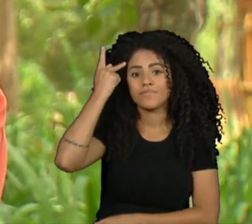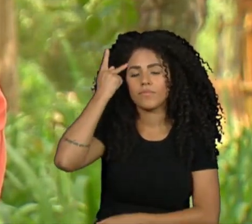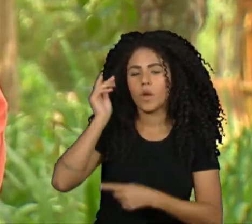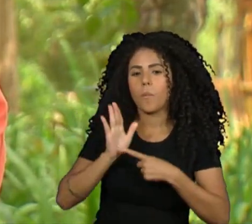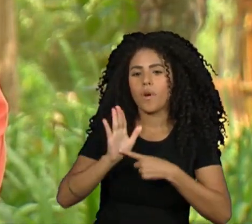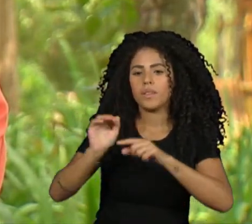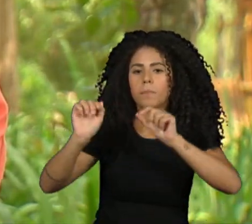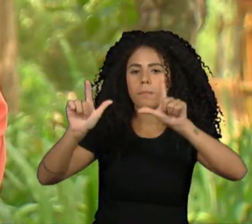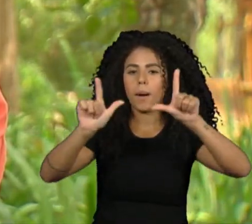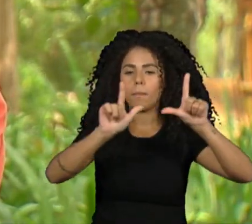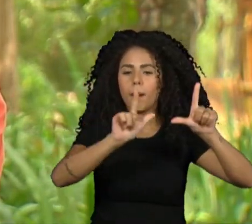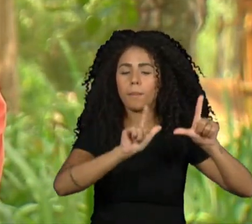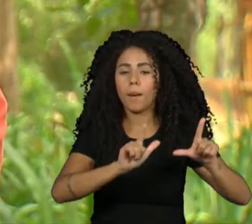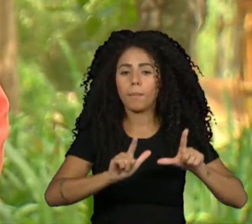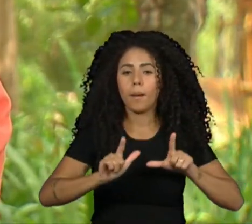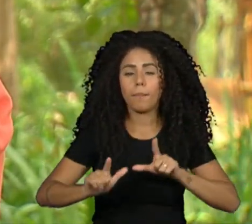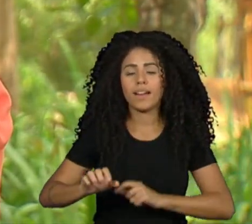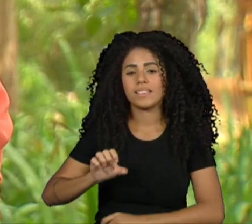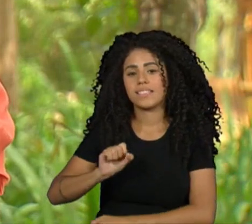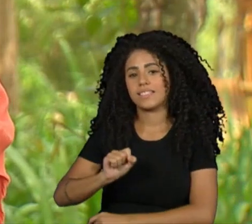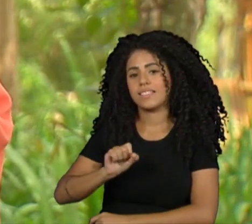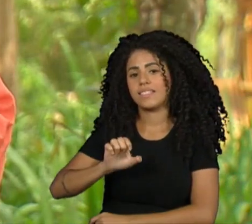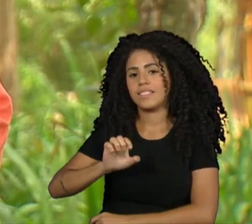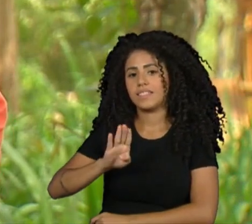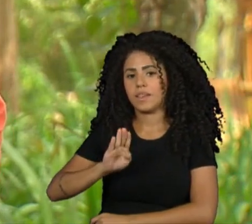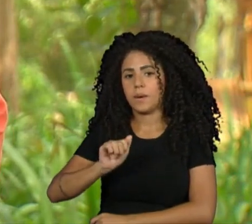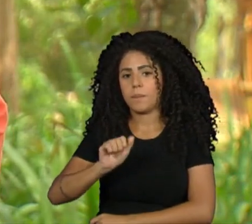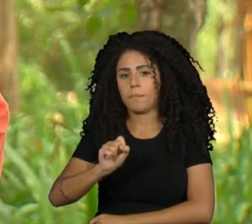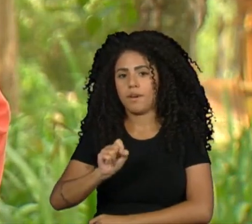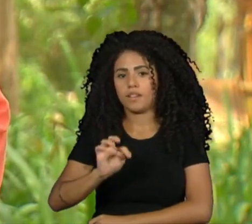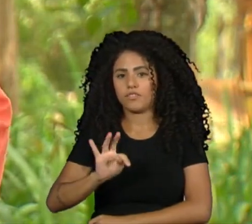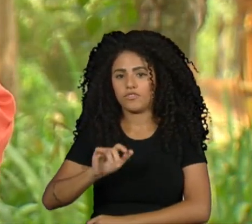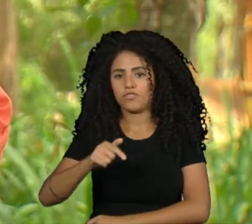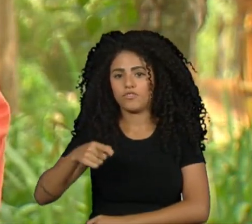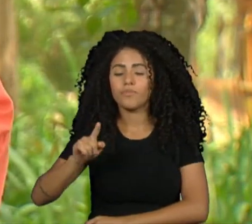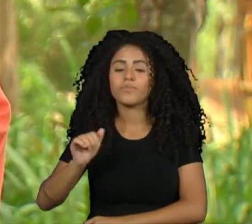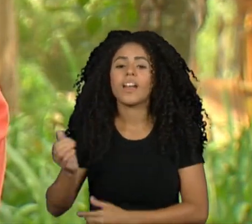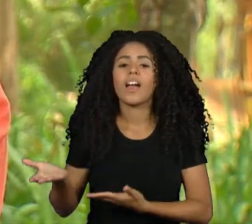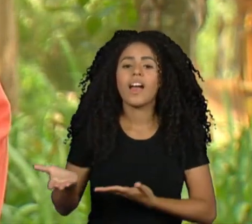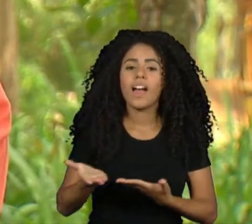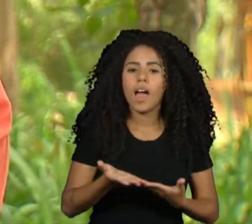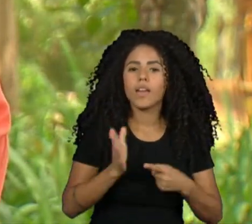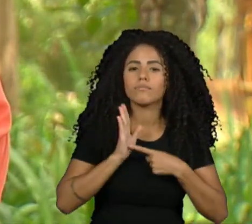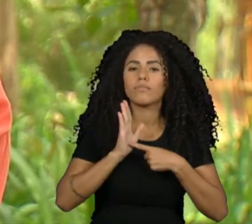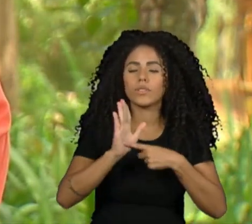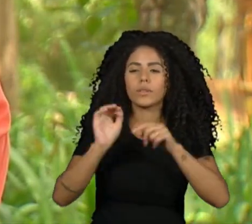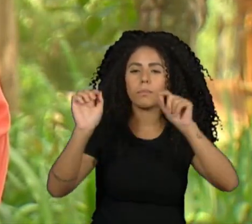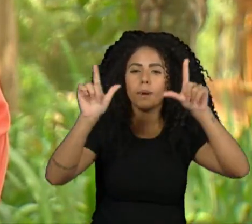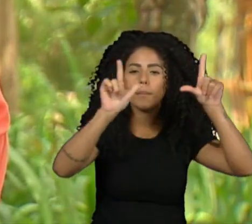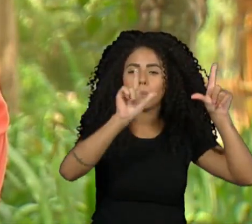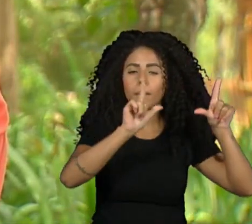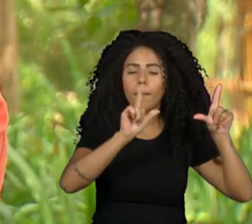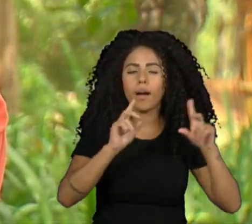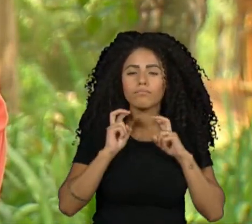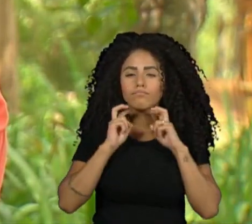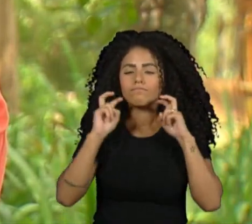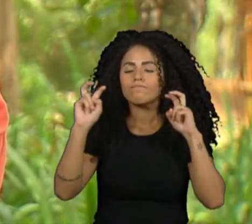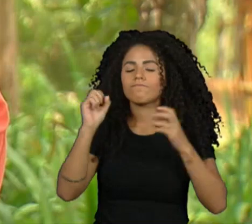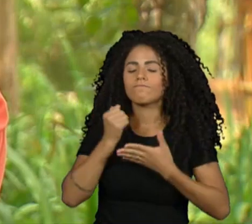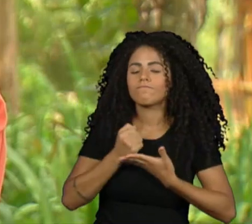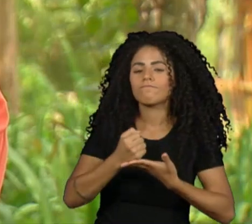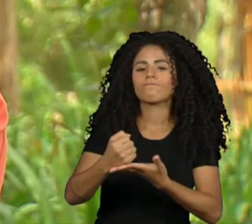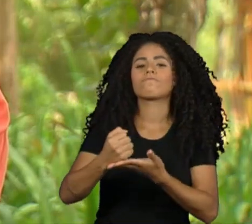fotógrafo Sebastião Salgado traz imagens inéditas. É um grito de alerta em defesa da grande